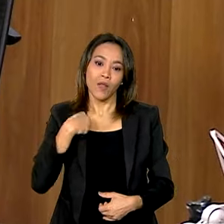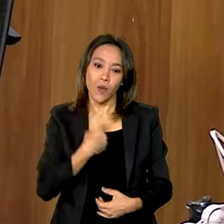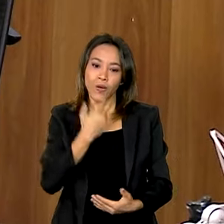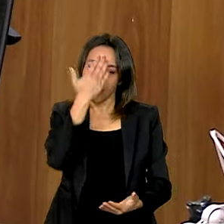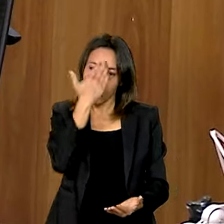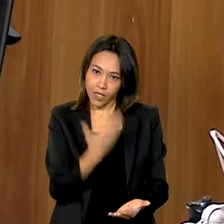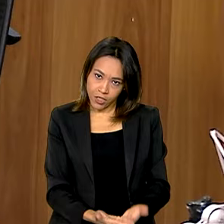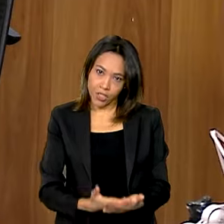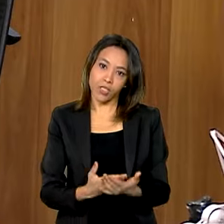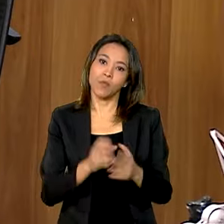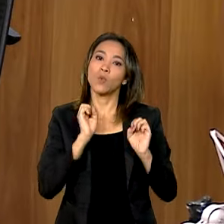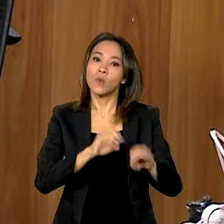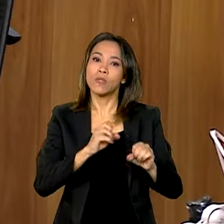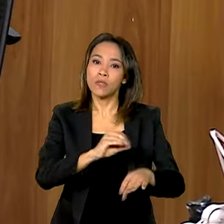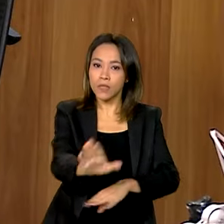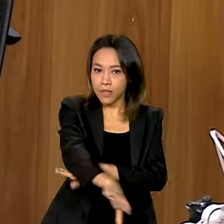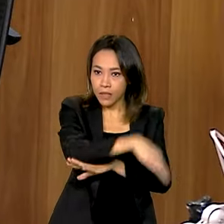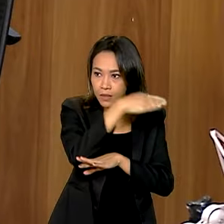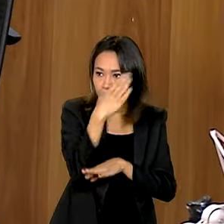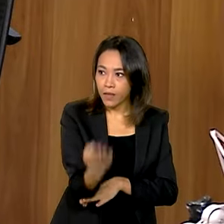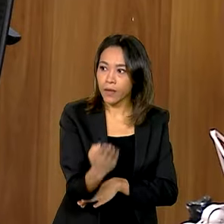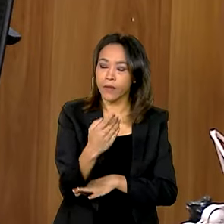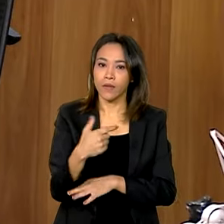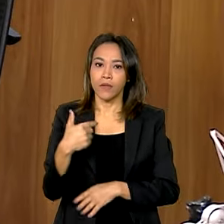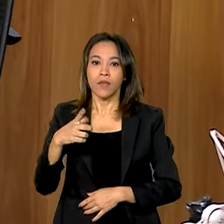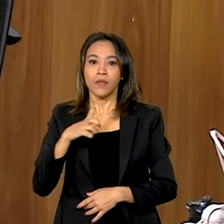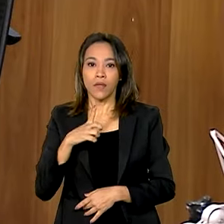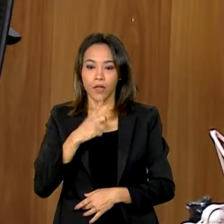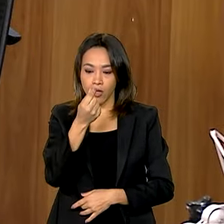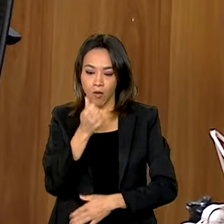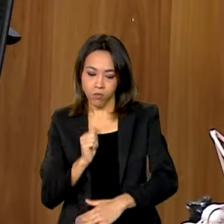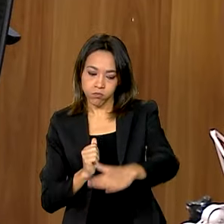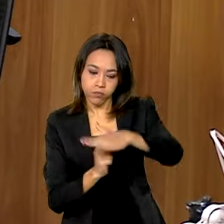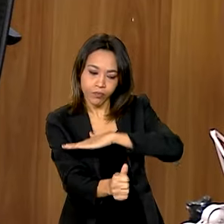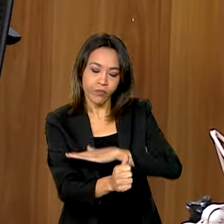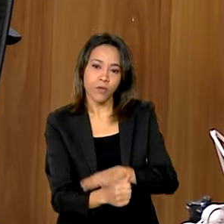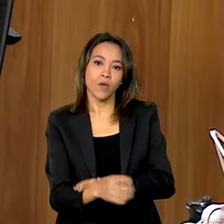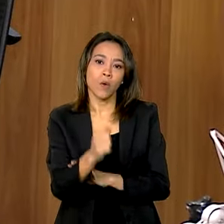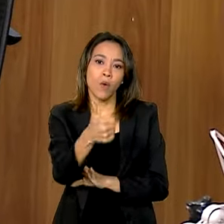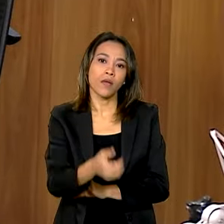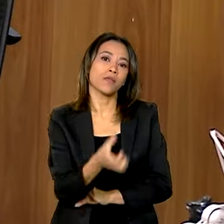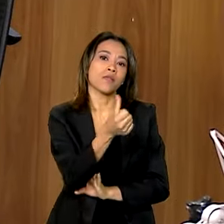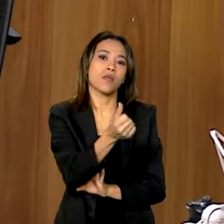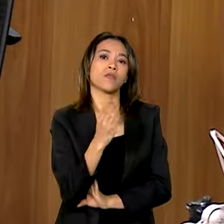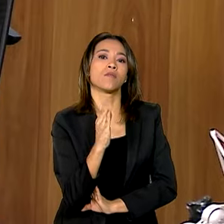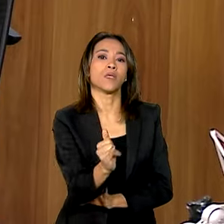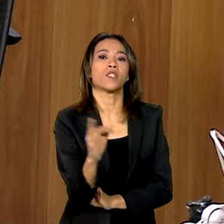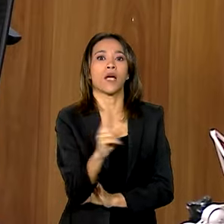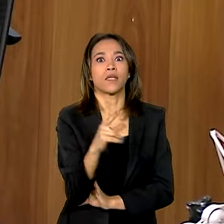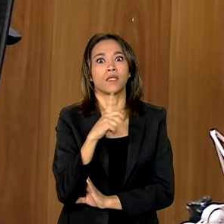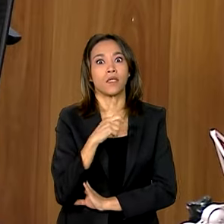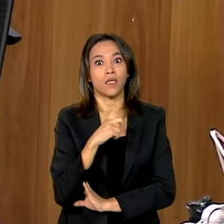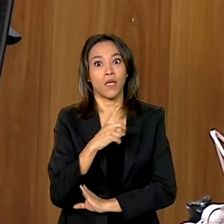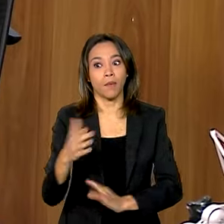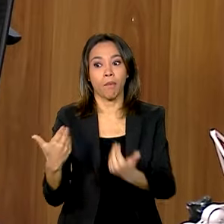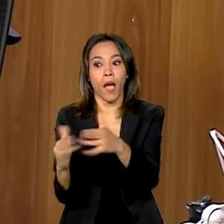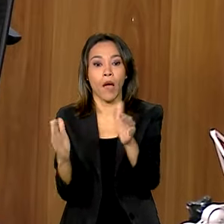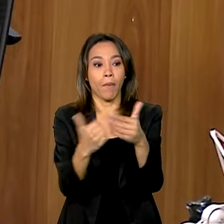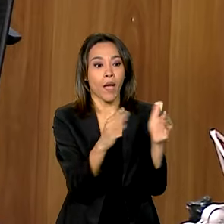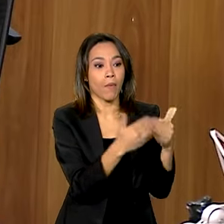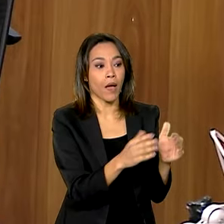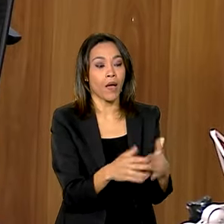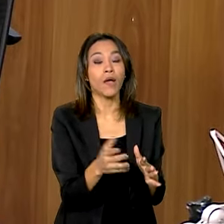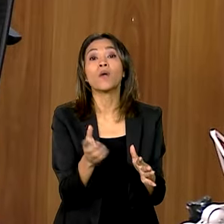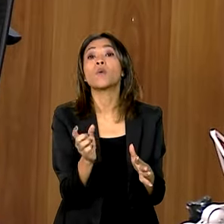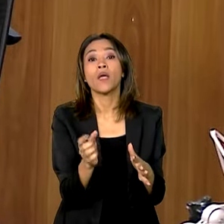muito na educação em tempo integral. Isso traz um investimento de quase 6 bilhões de reais e tem o potencial de gerar 200 mil